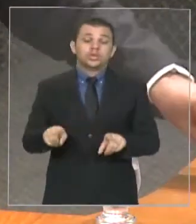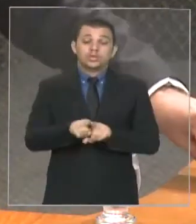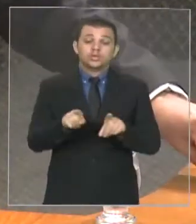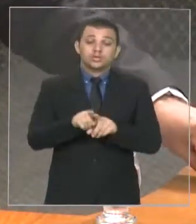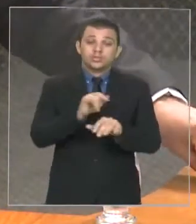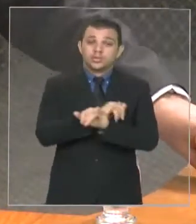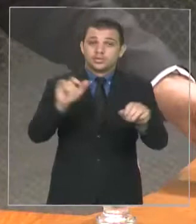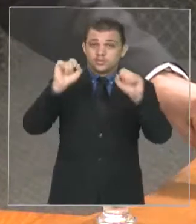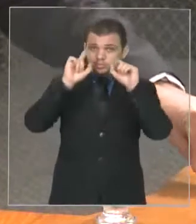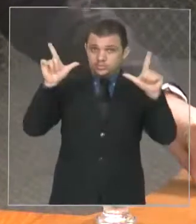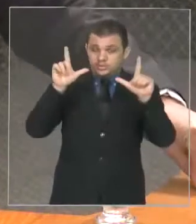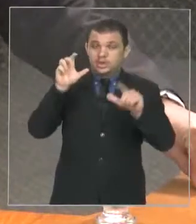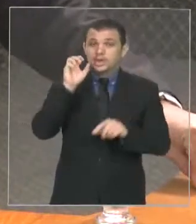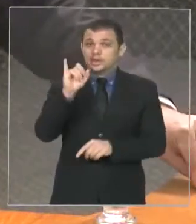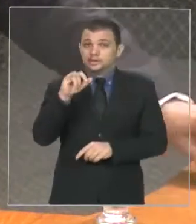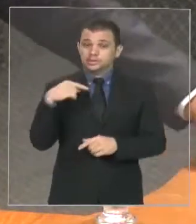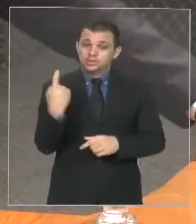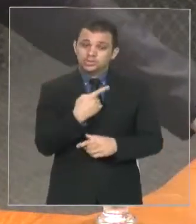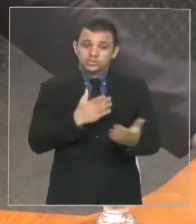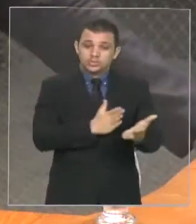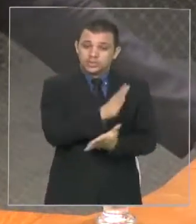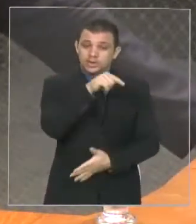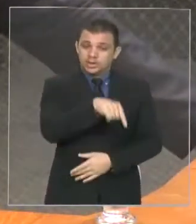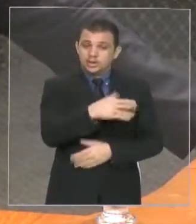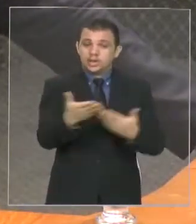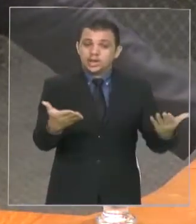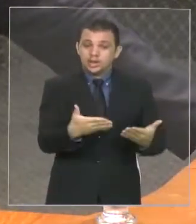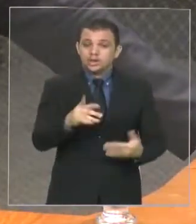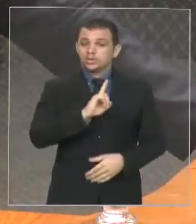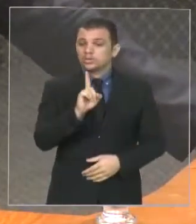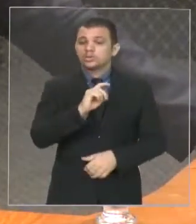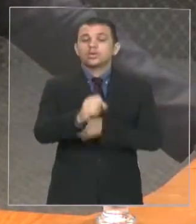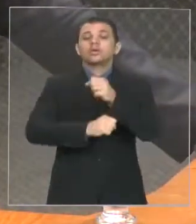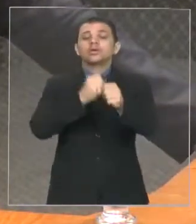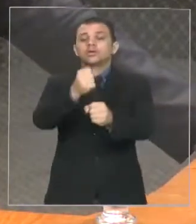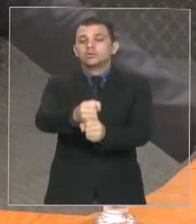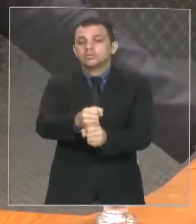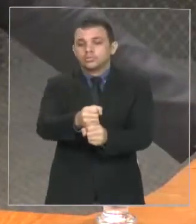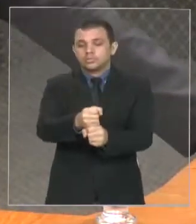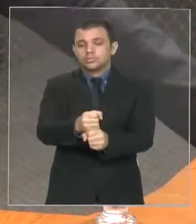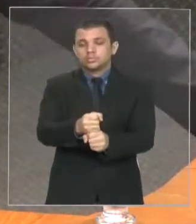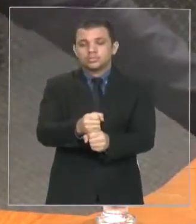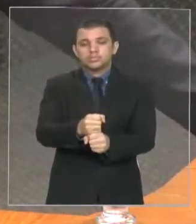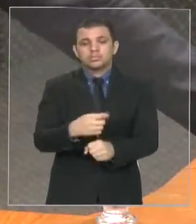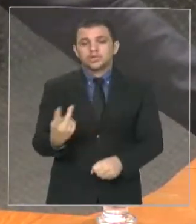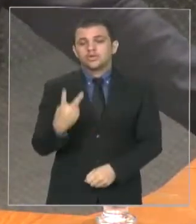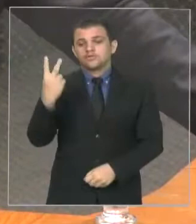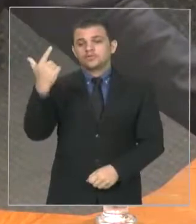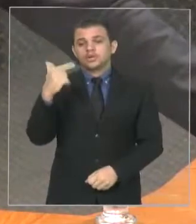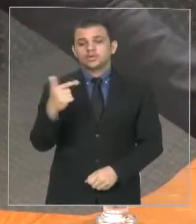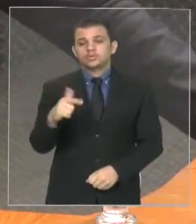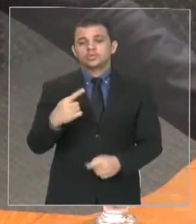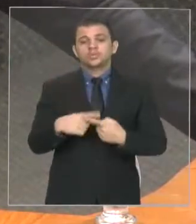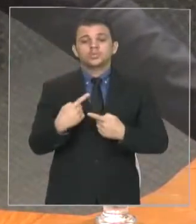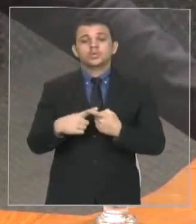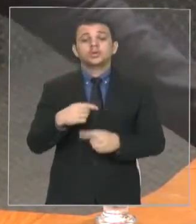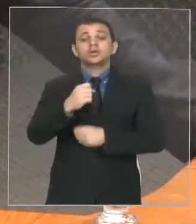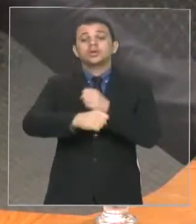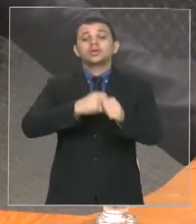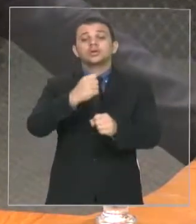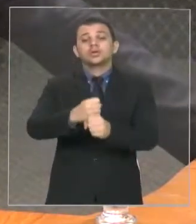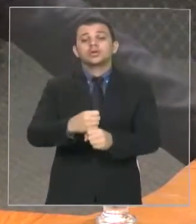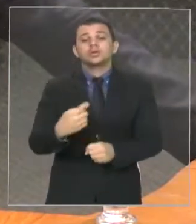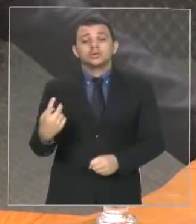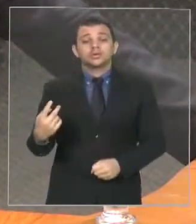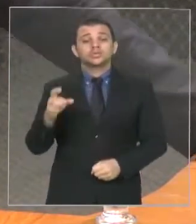Se nós não aprovarmos agora, ano que vem de nada valerá, porque só servirá para o